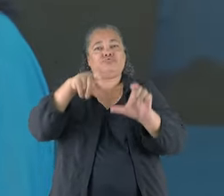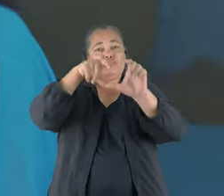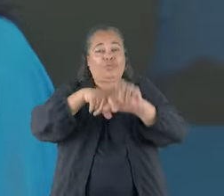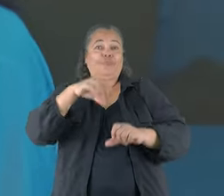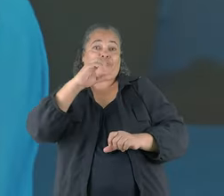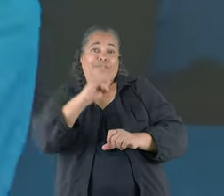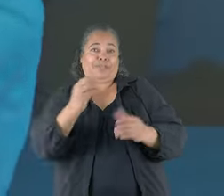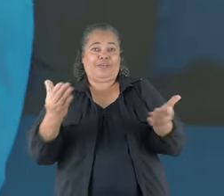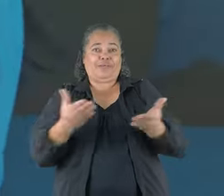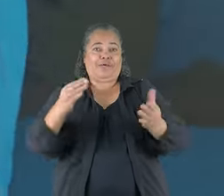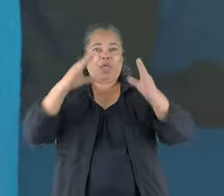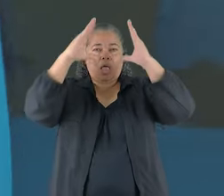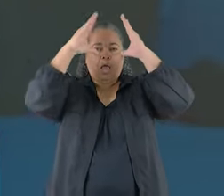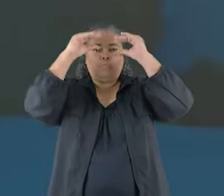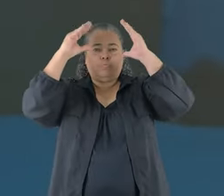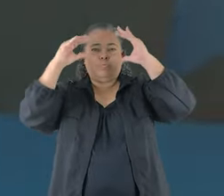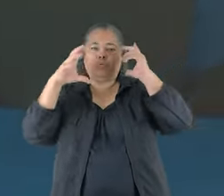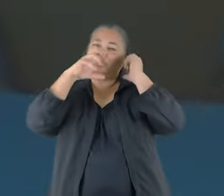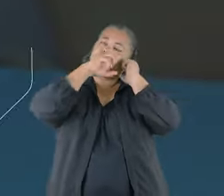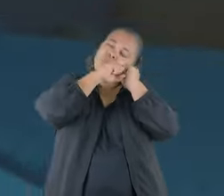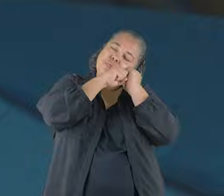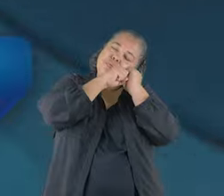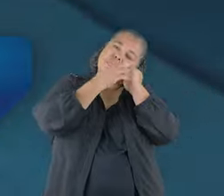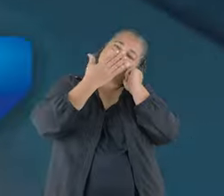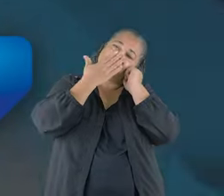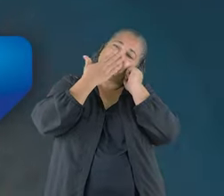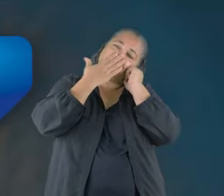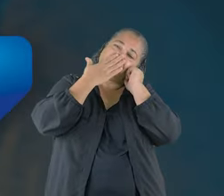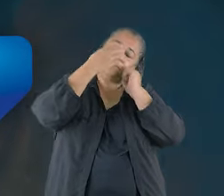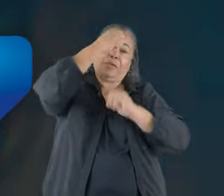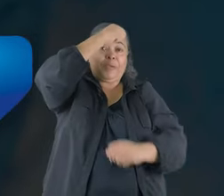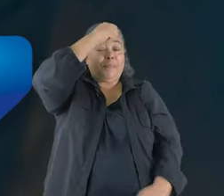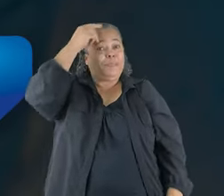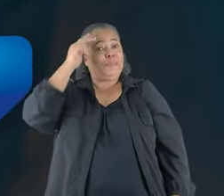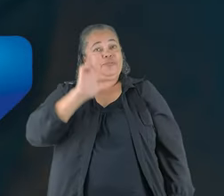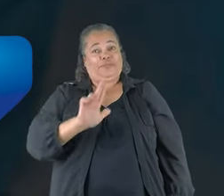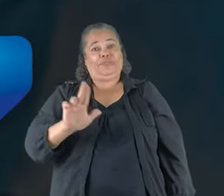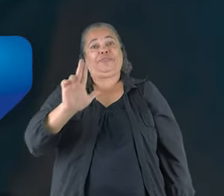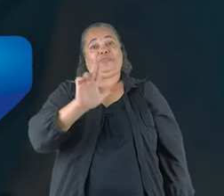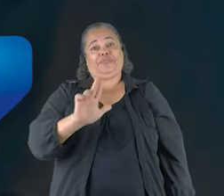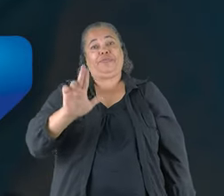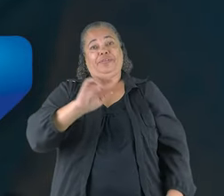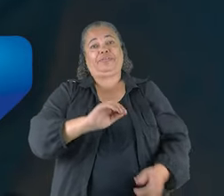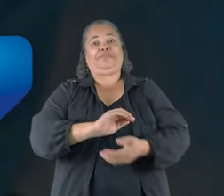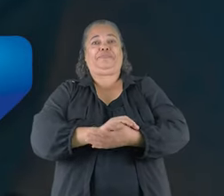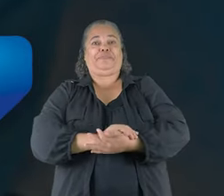Zero. Agora você pode dormir tranquilo. Ah, Prefeitura de Uberlândia. Tchau.